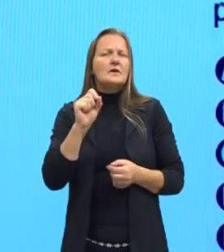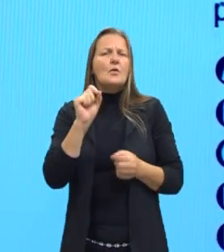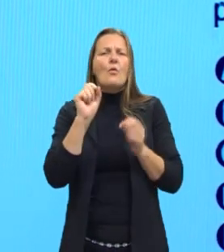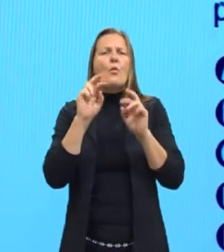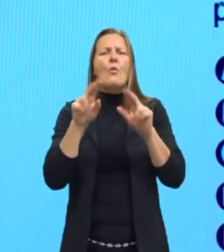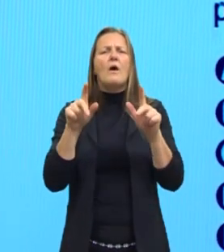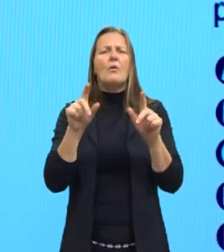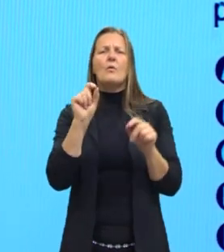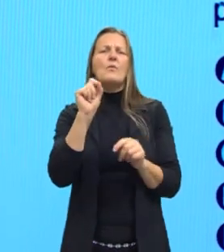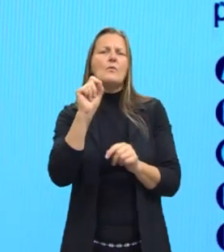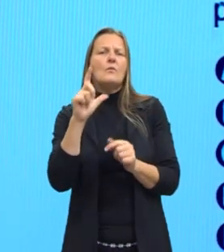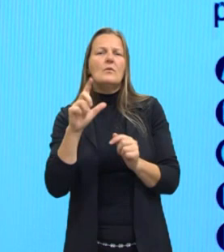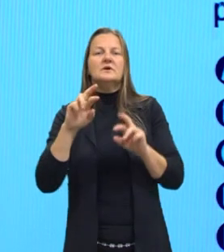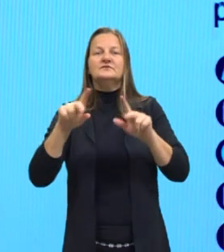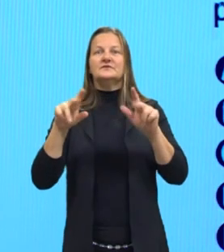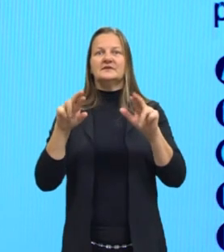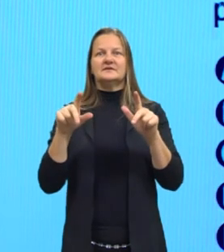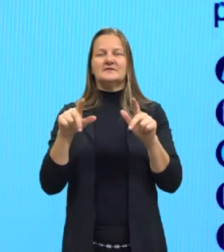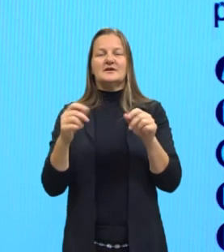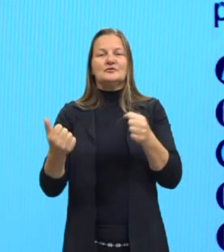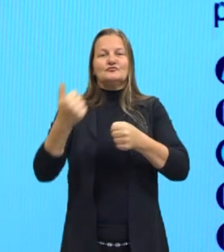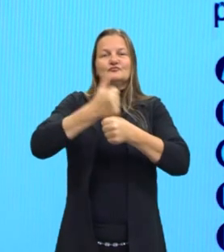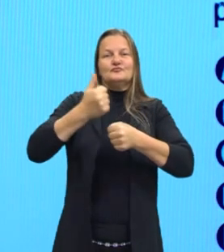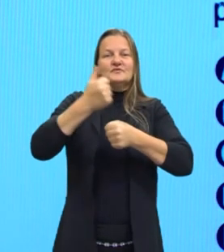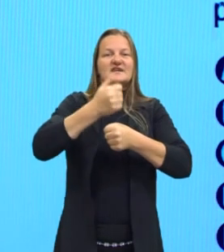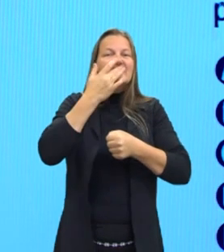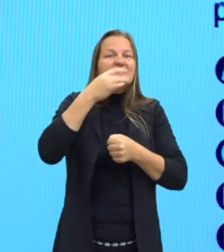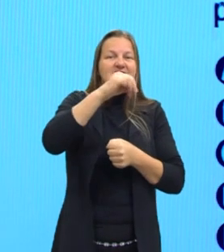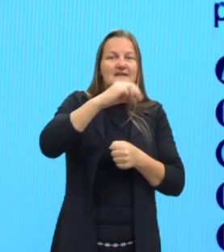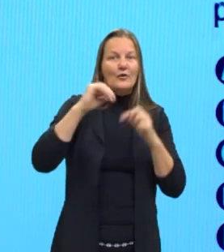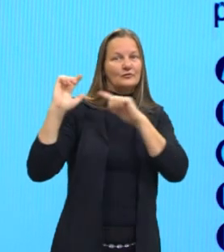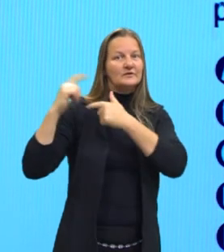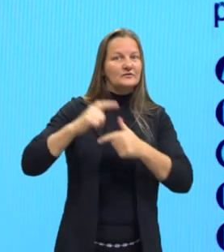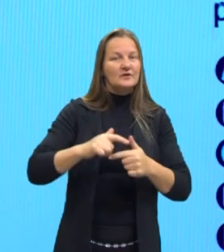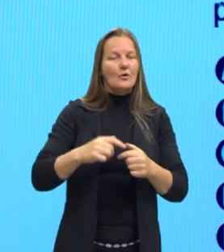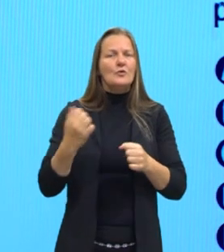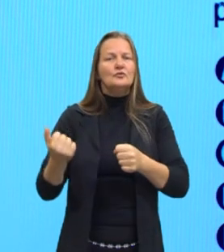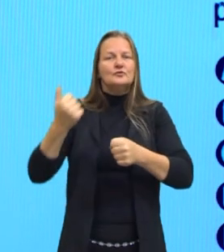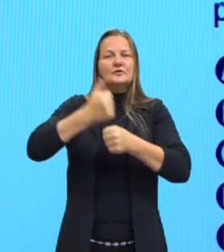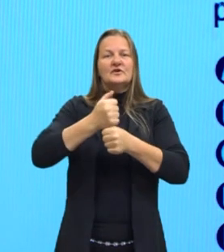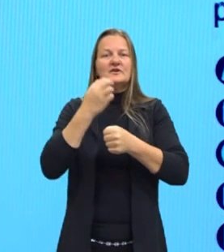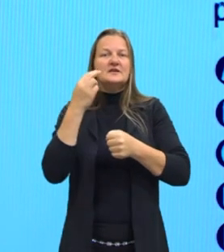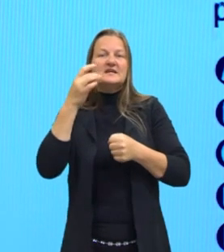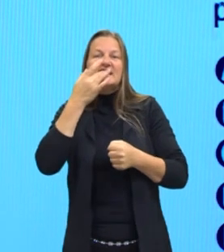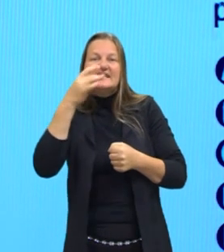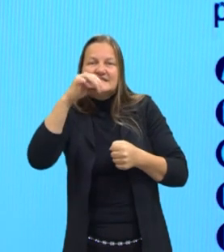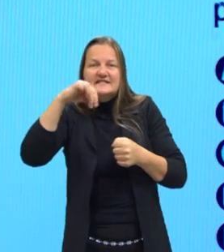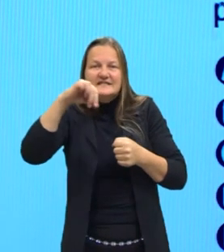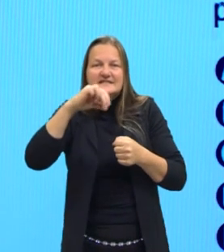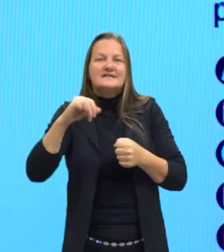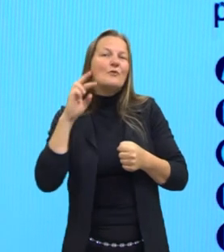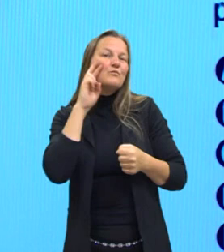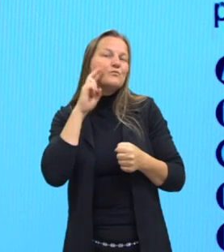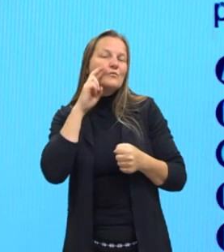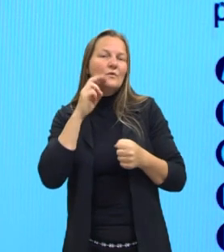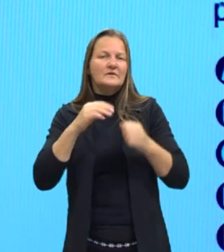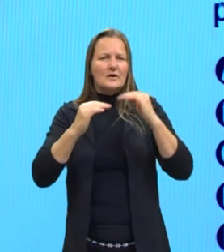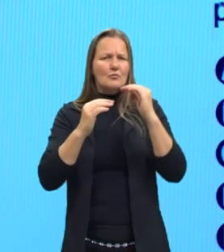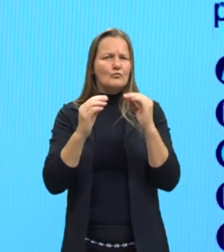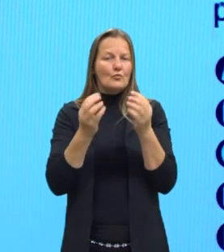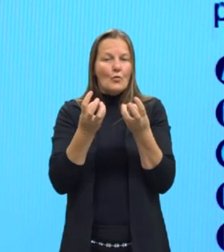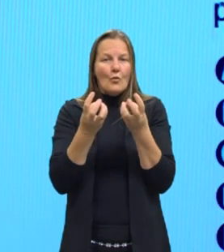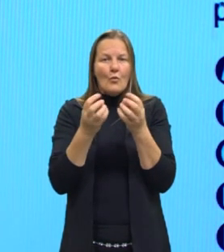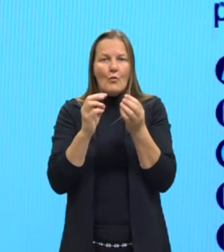diferença da redução se eu substituir o meu sal tradicional pelo sal rosa, considerando que eu vou usar as mesmas quantidades.